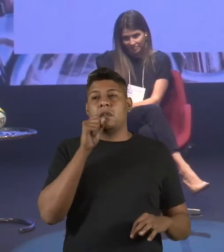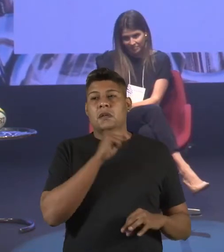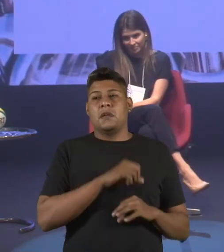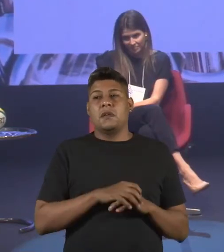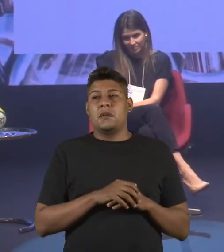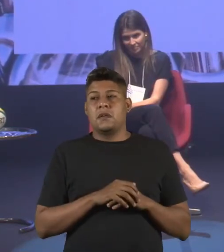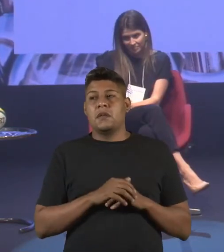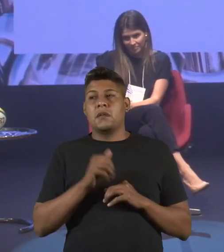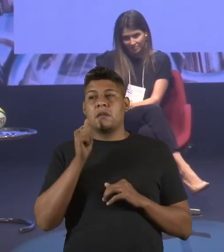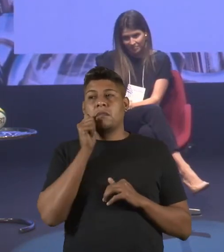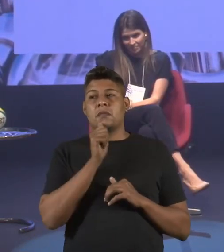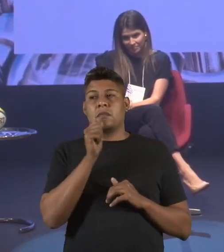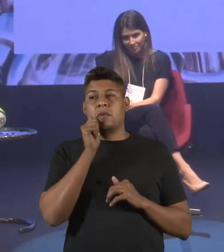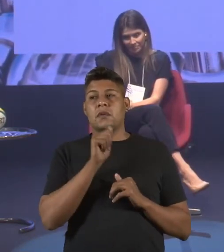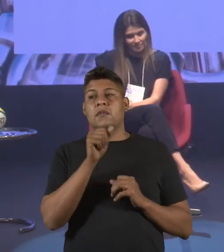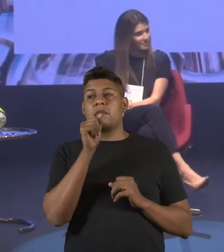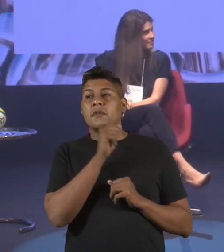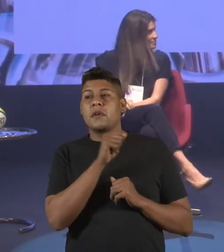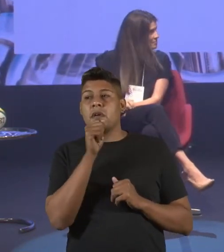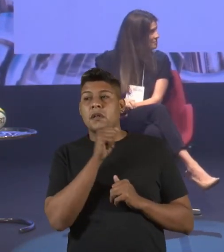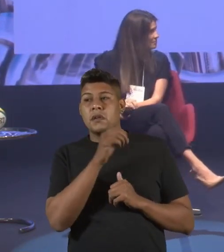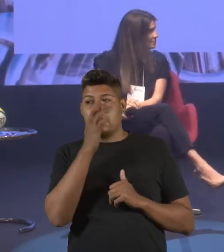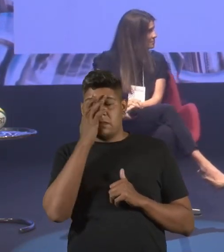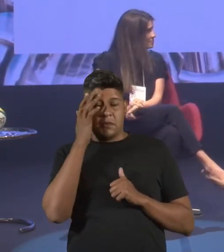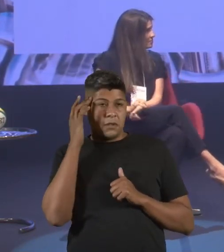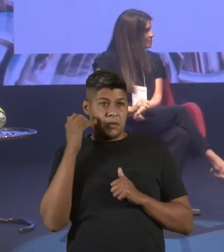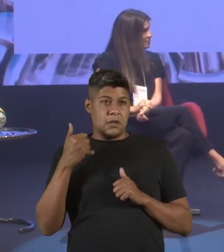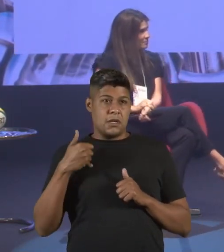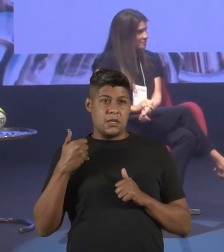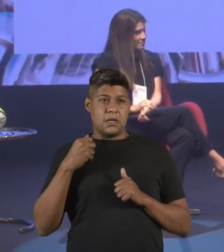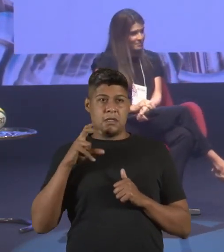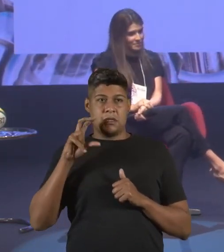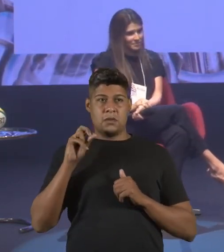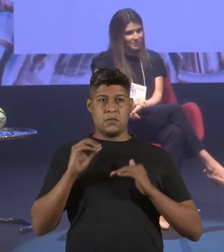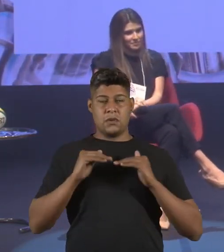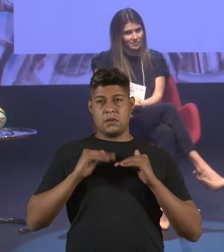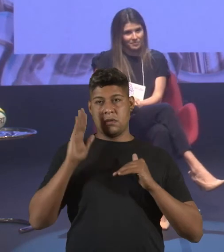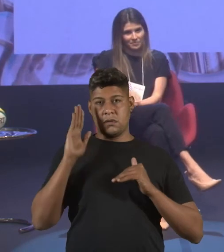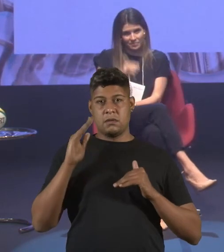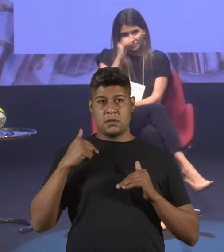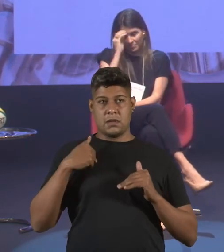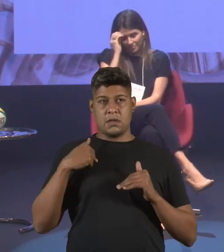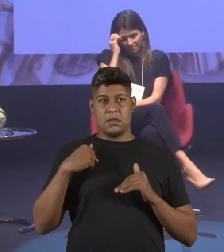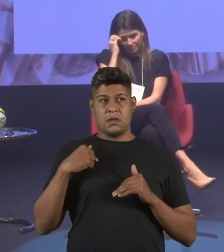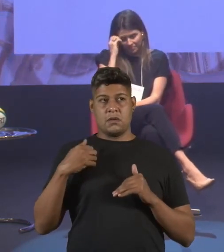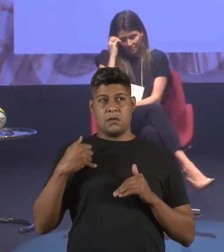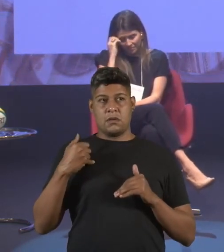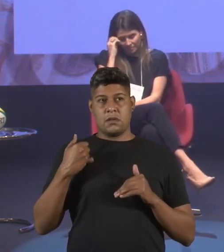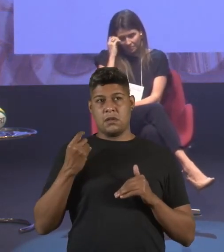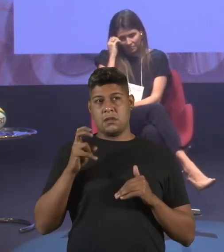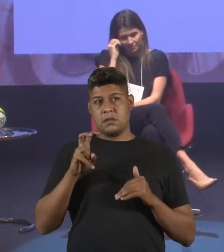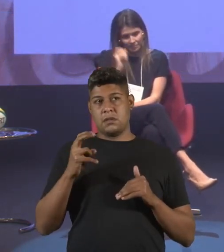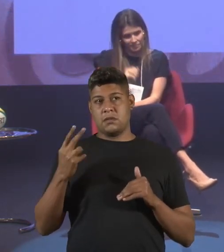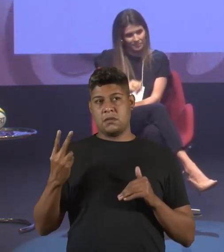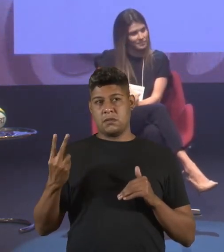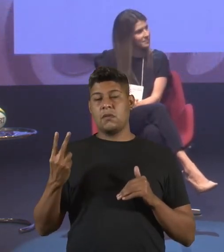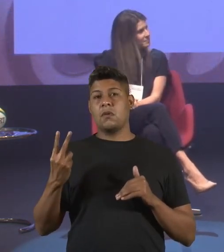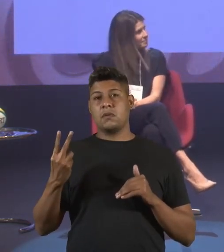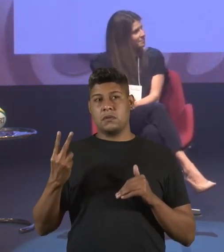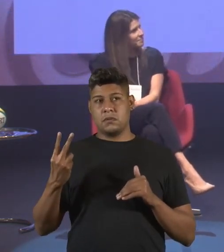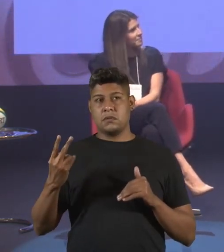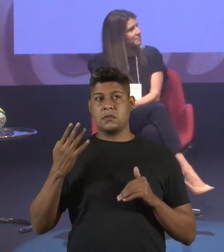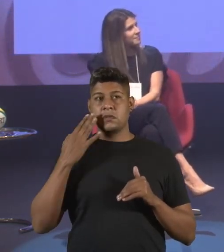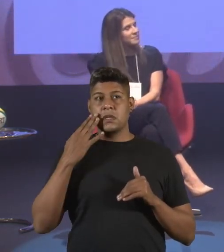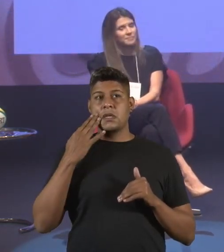E mulheres velhas são as pessoas com mais de 50 anos. Eu, inclusive, eu já tenho 52, com muito orgulho